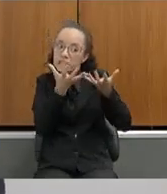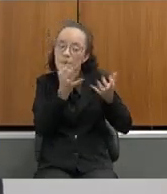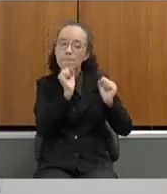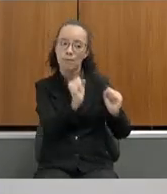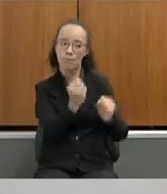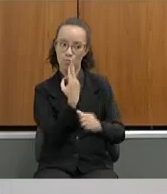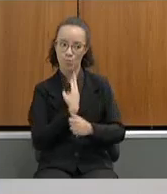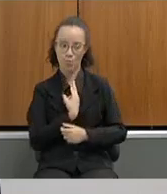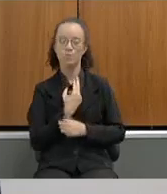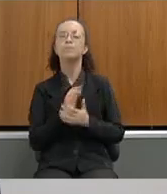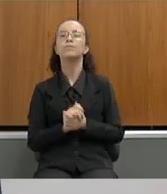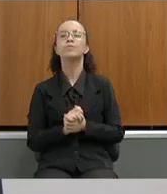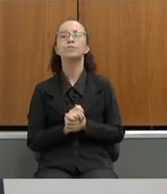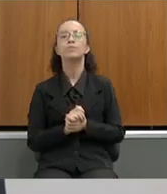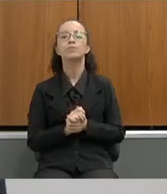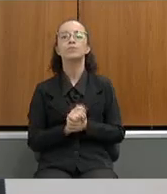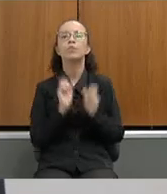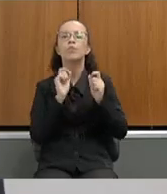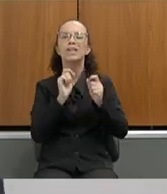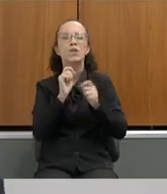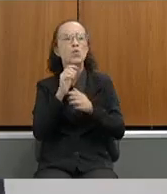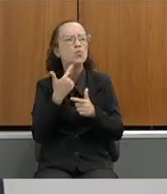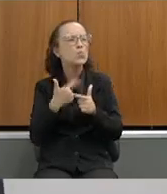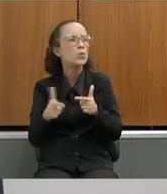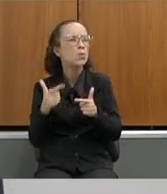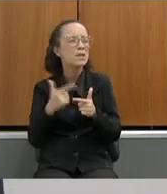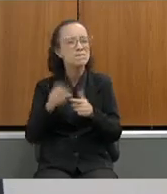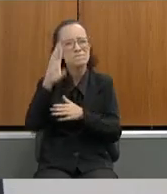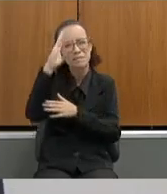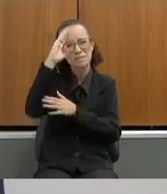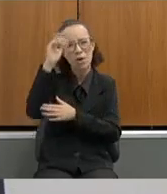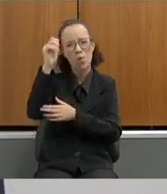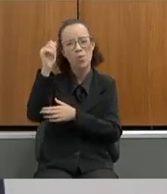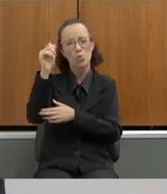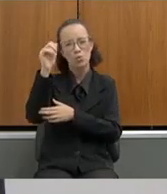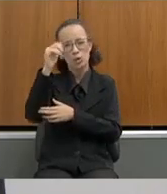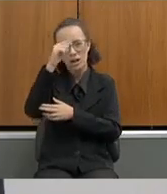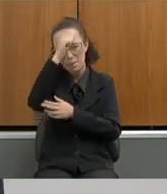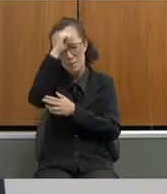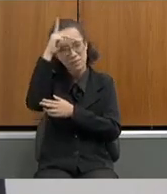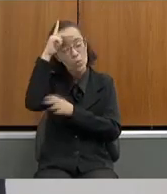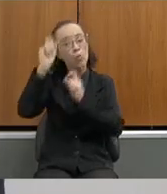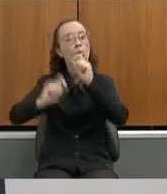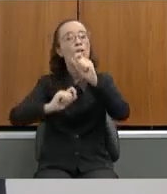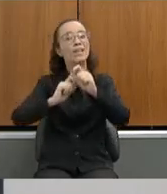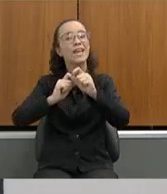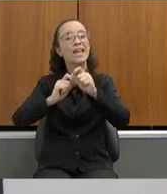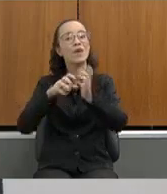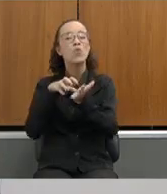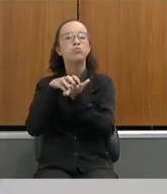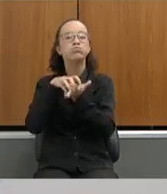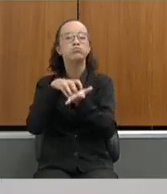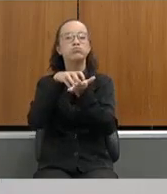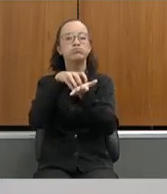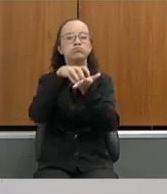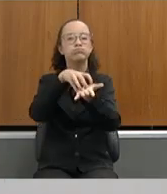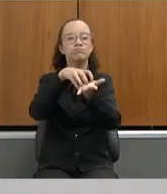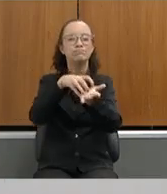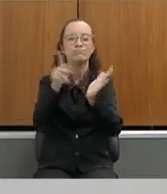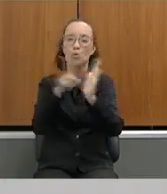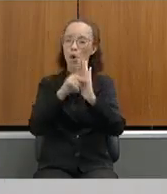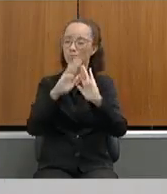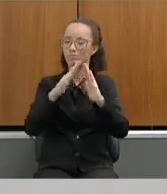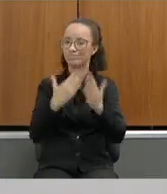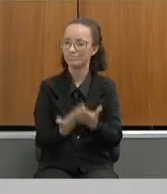um dos grandes problemas dos prefeitos hoje tem sido a questão do transporte escolar tem